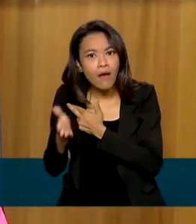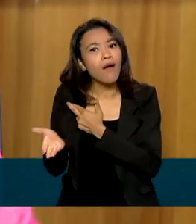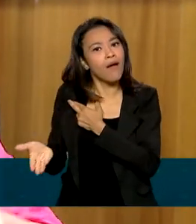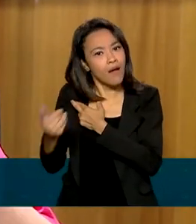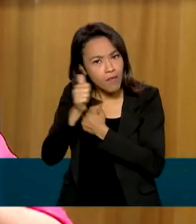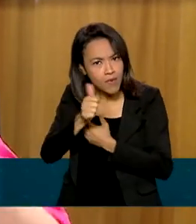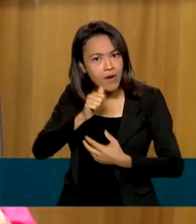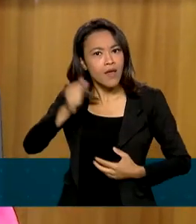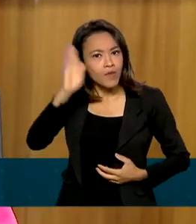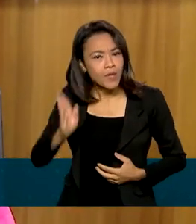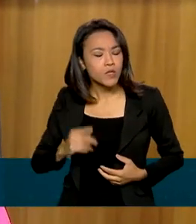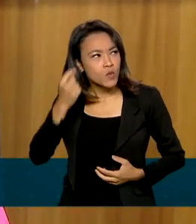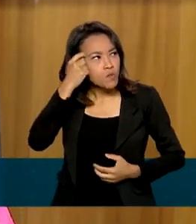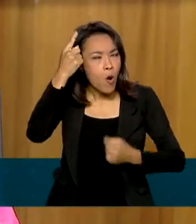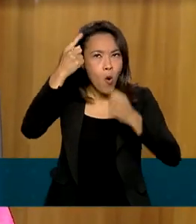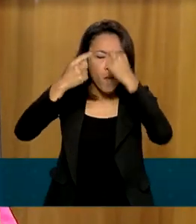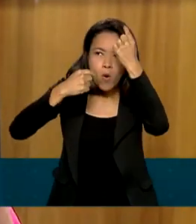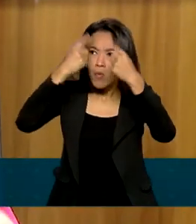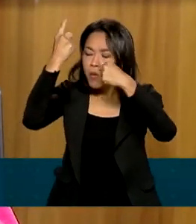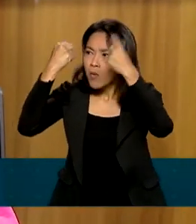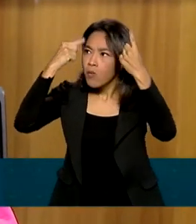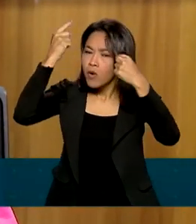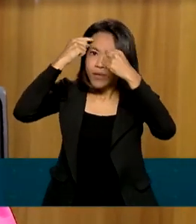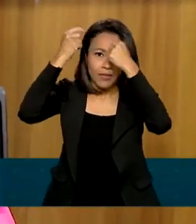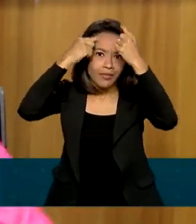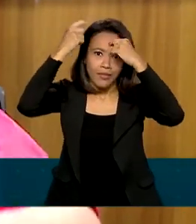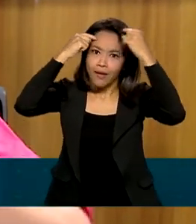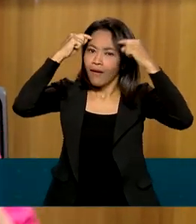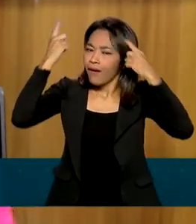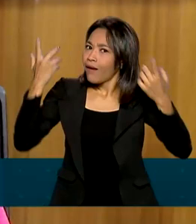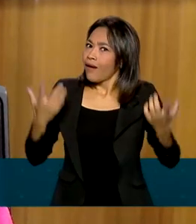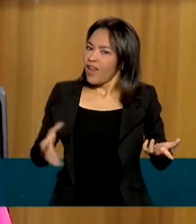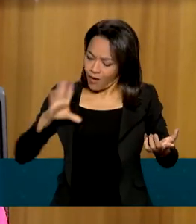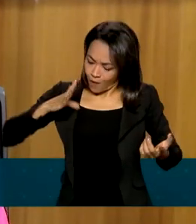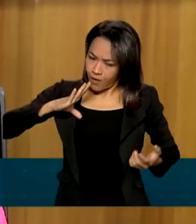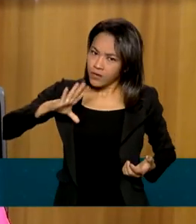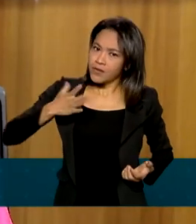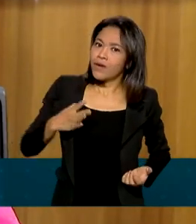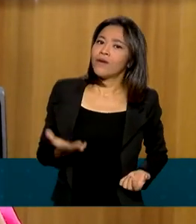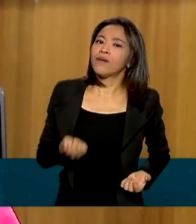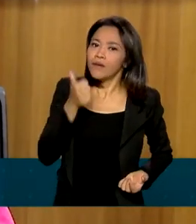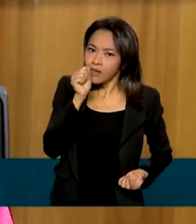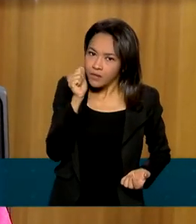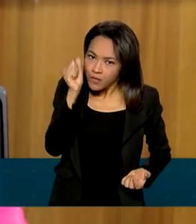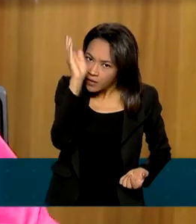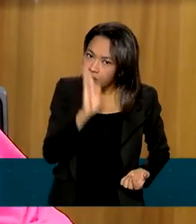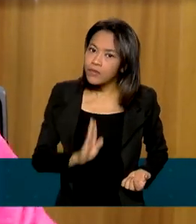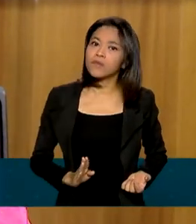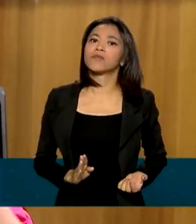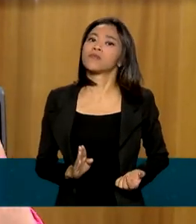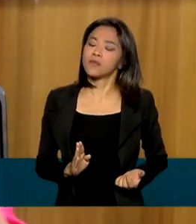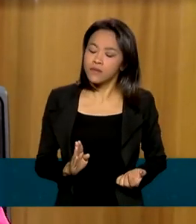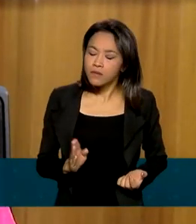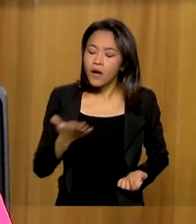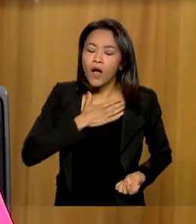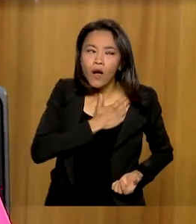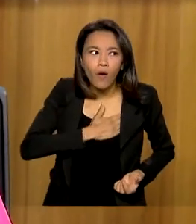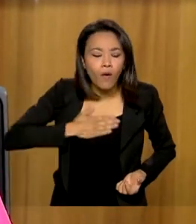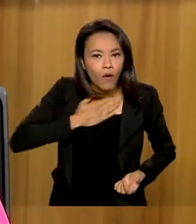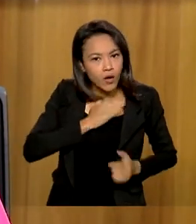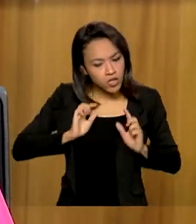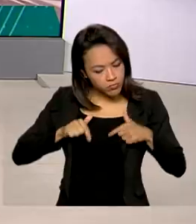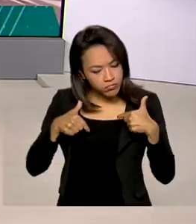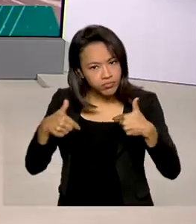gente, ela é criativa. A mulher brasileira, ela é corajosa. A mulher brasileira, ela gosta de